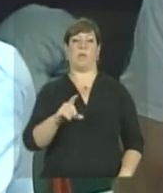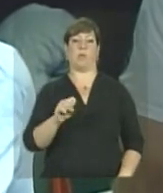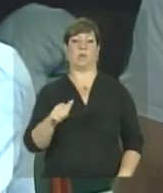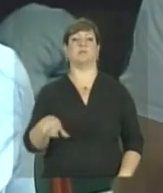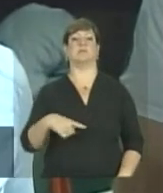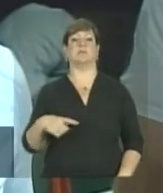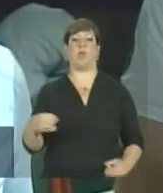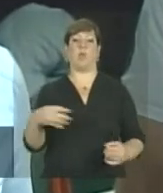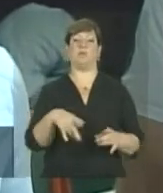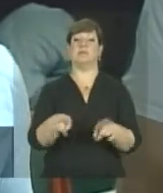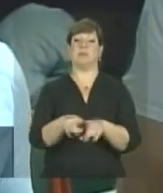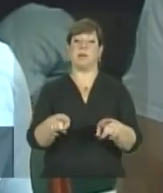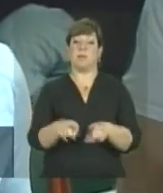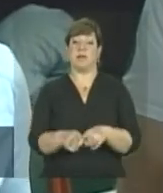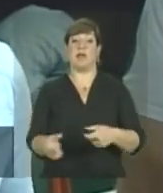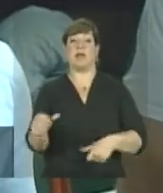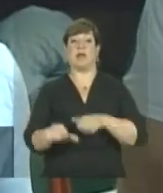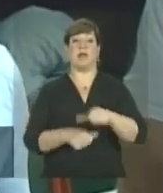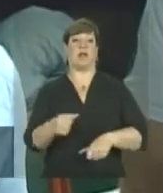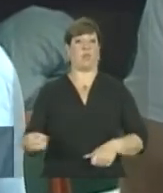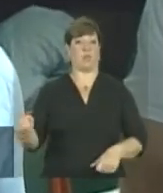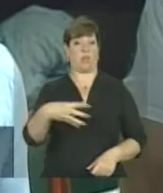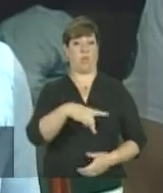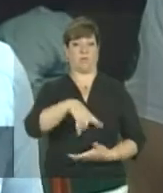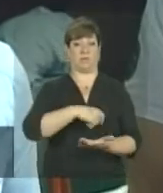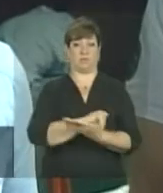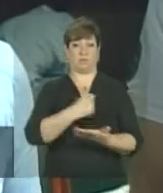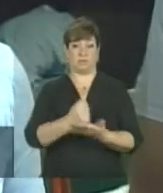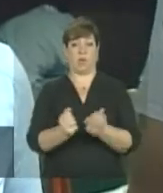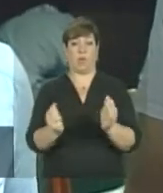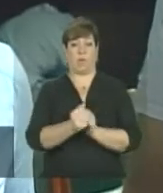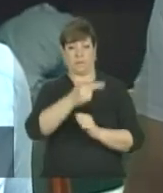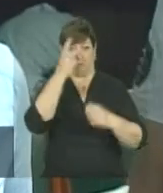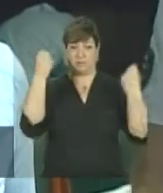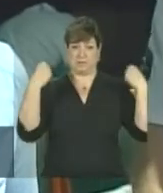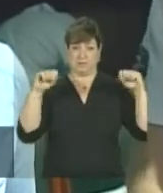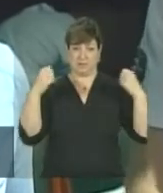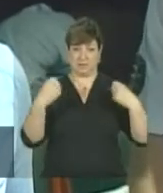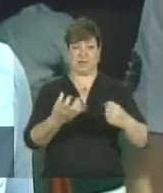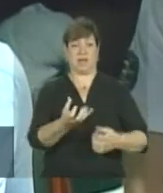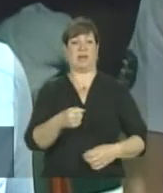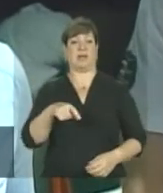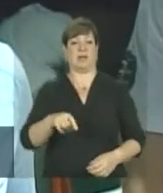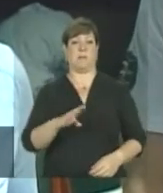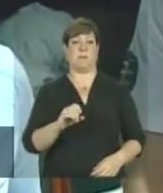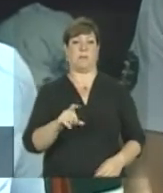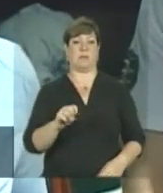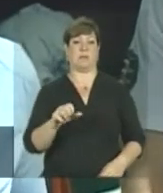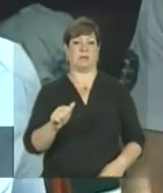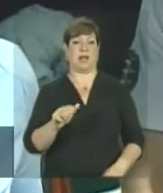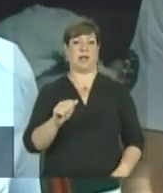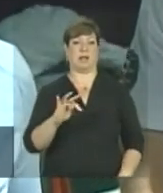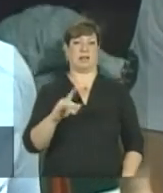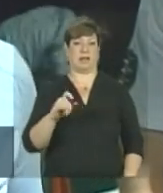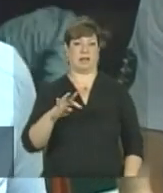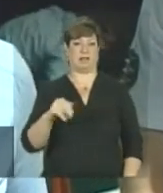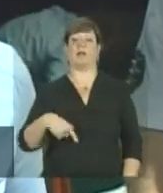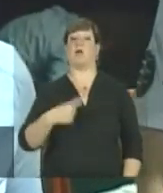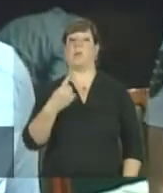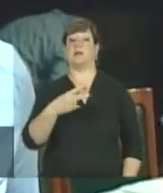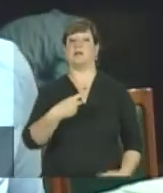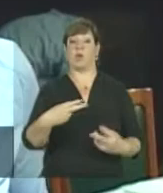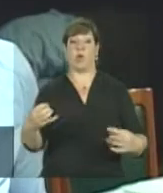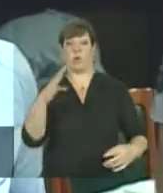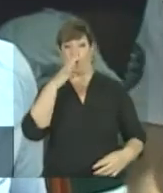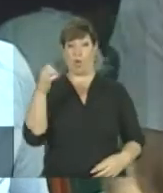são novas adesões e também renovação de contratos com atletas beneficiados pelo Bolsa Atleta. Uma das novidades anunciadas